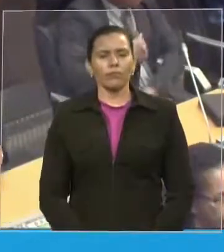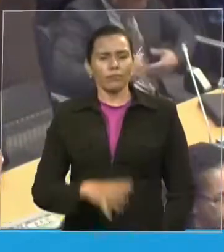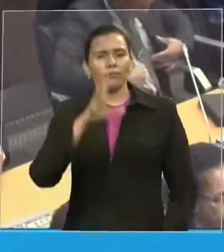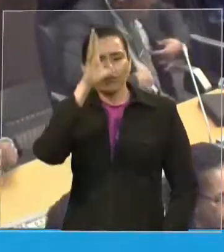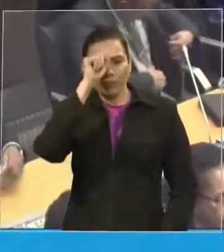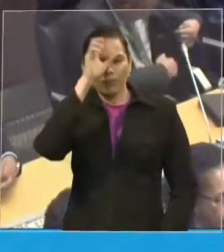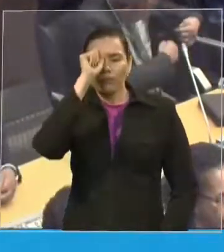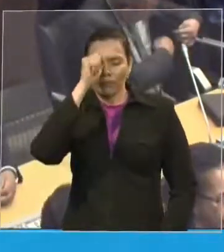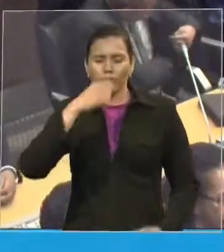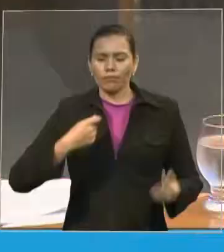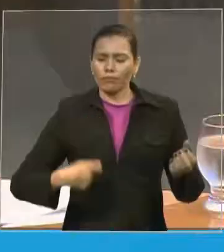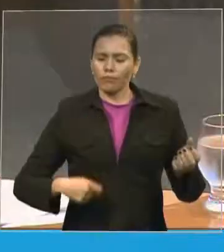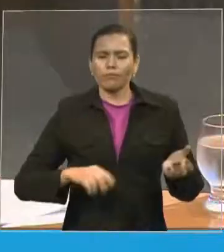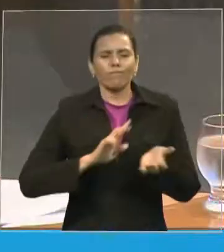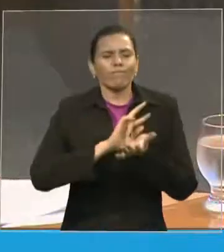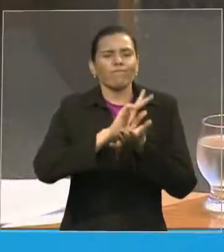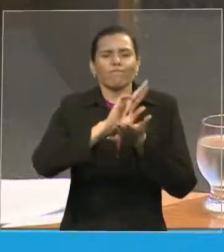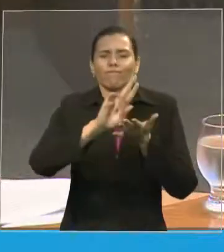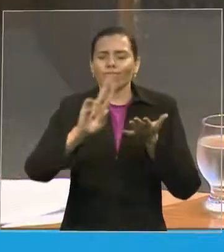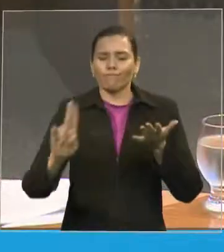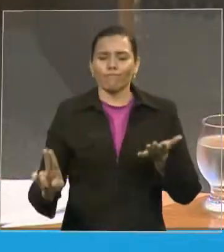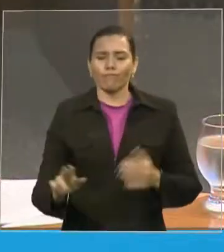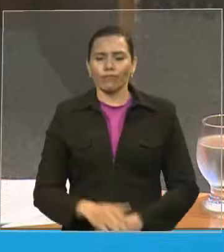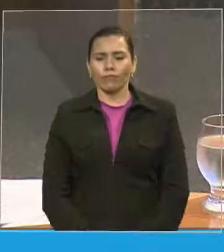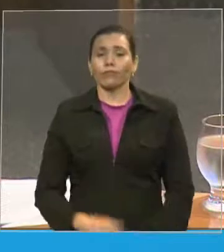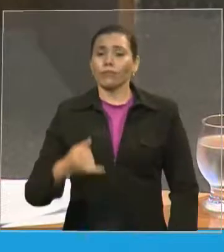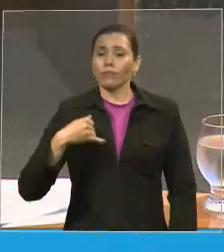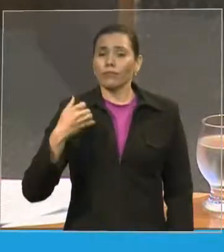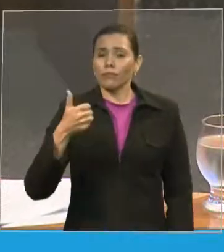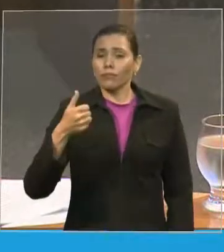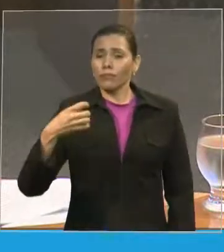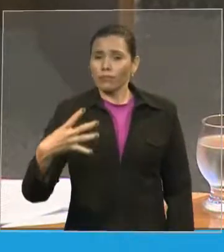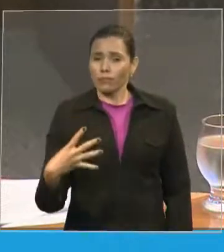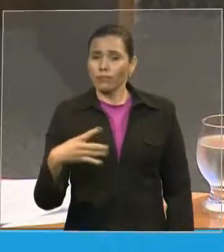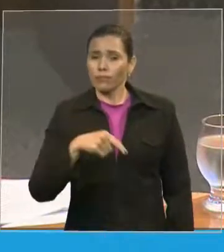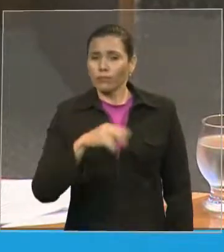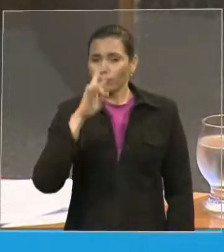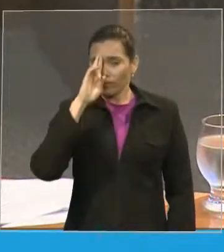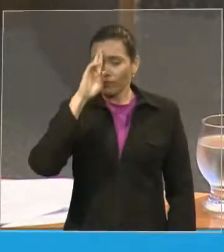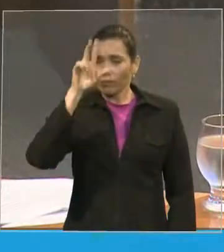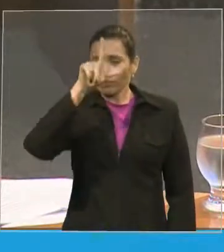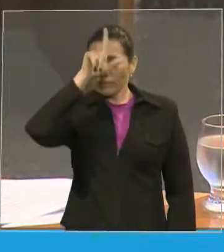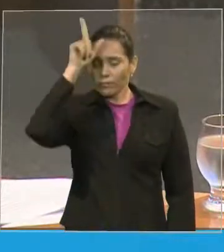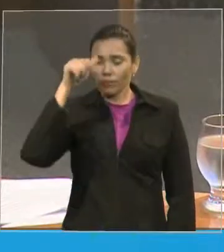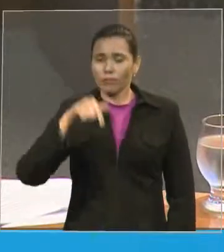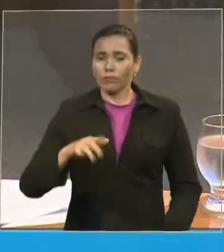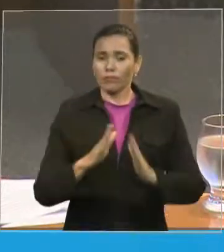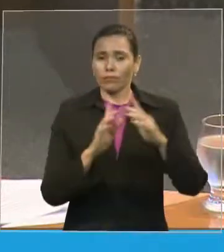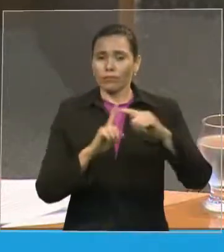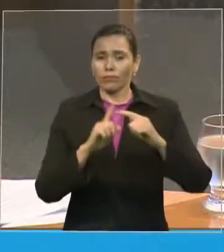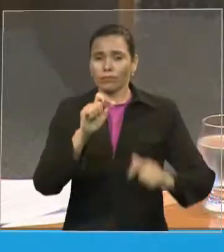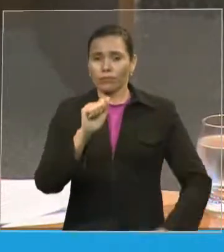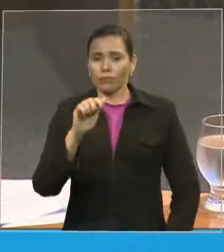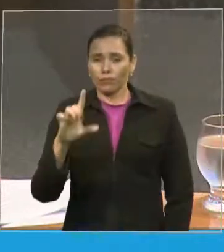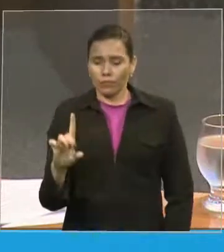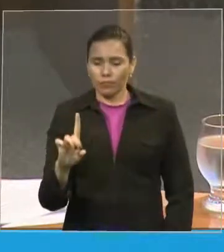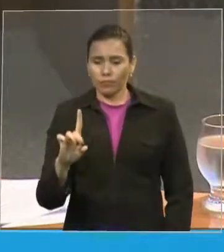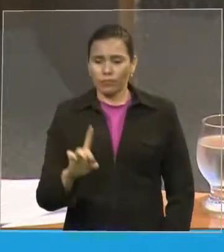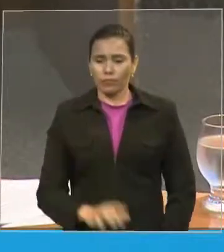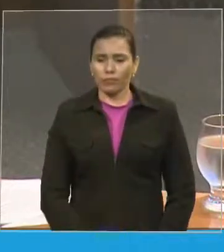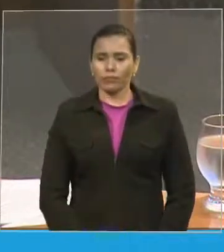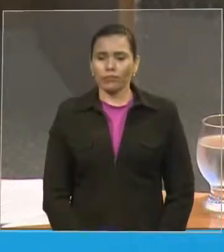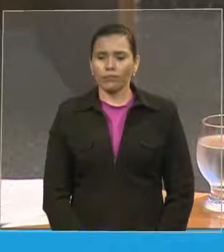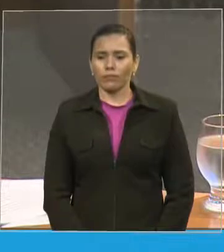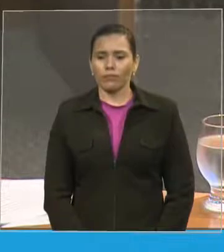apenas 14 anos de idade, dirigiu a congregação da Assembleia de Deus. Por designação do